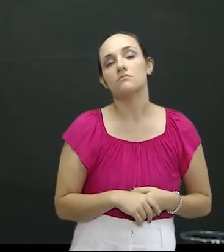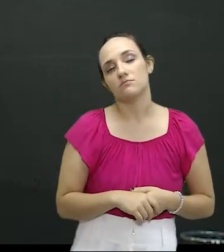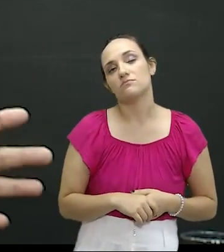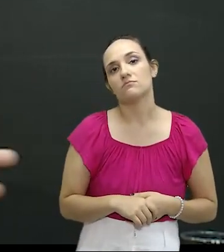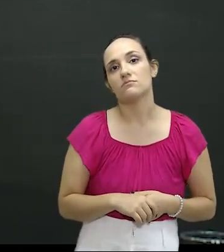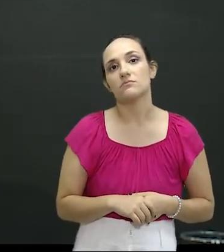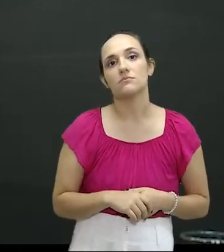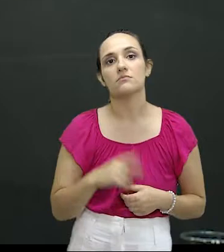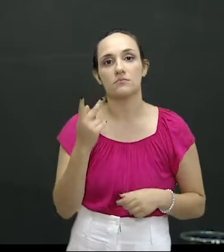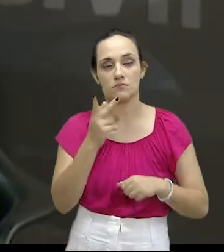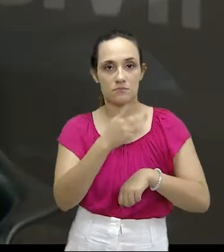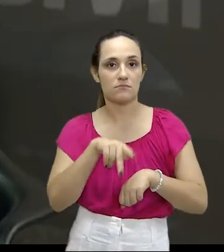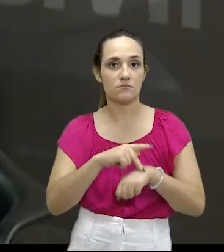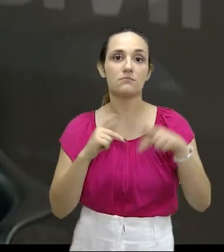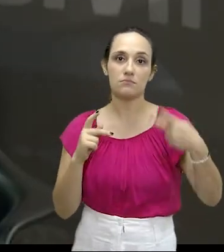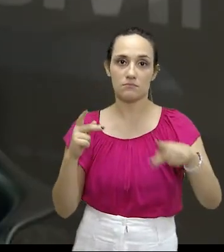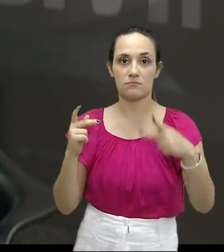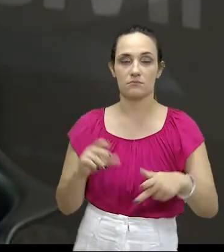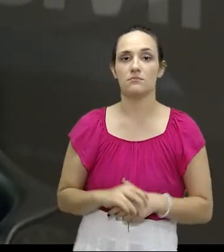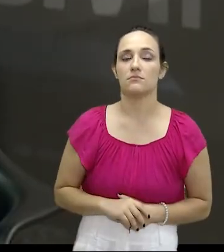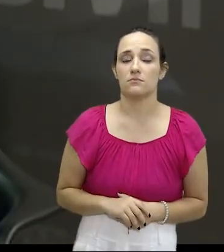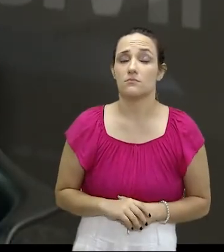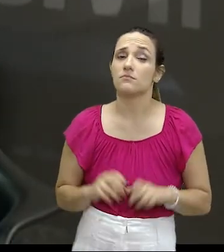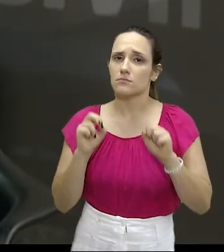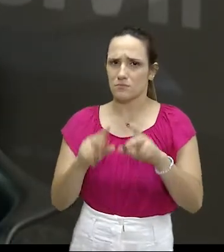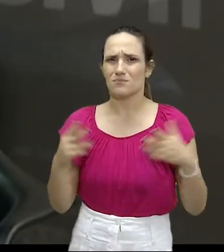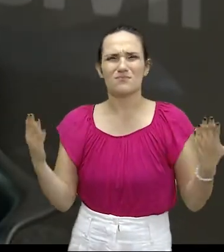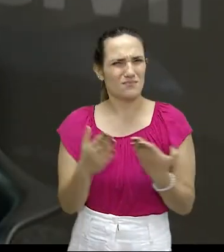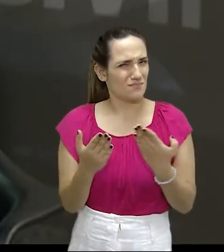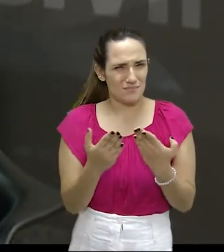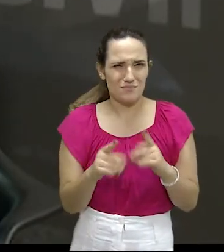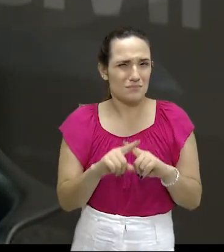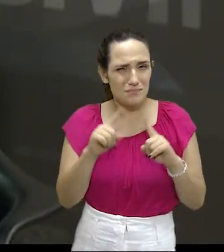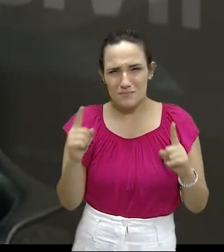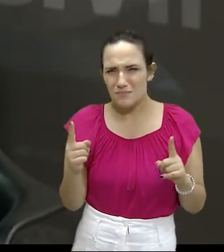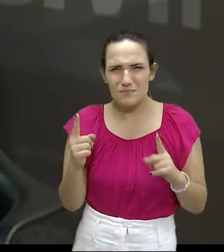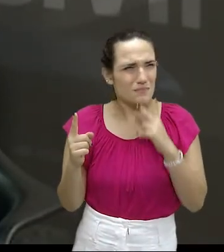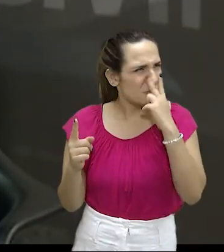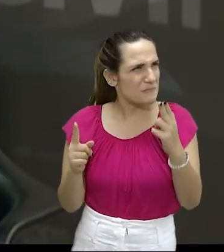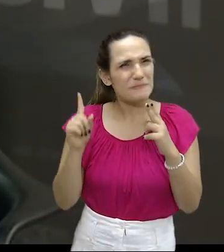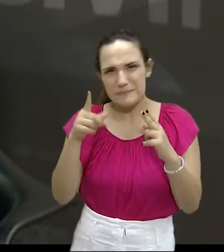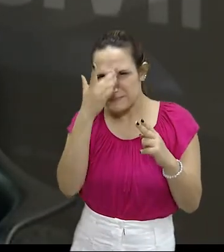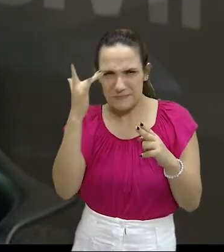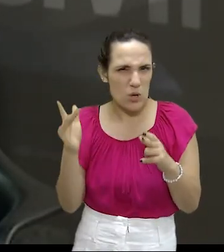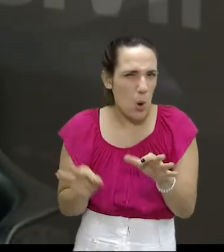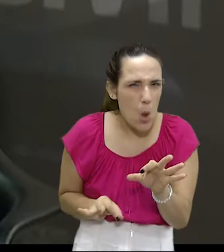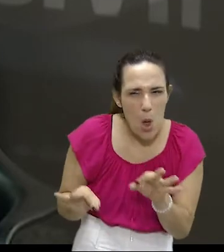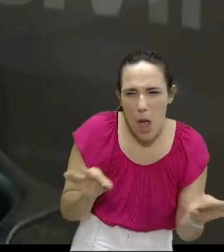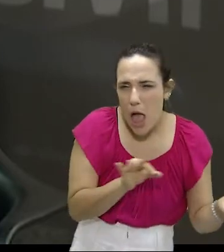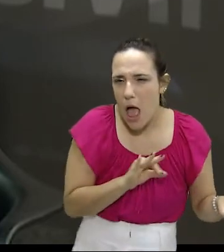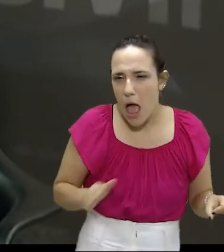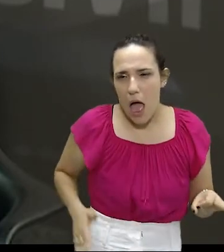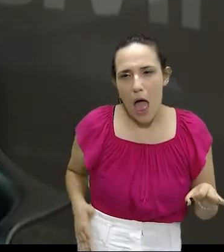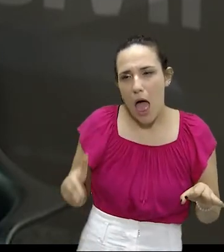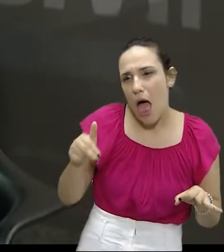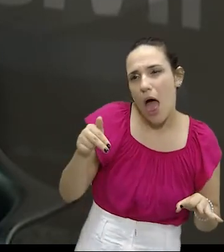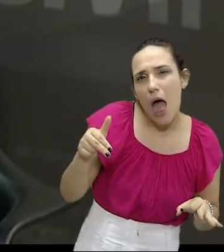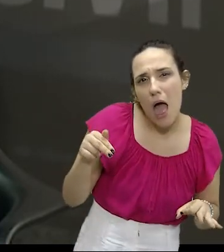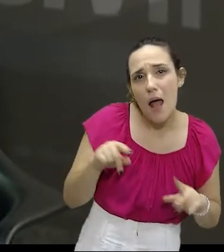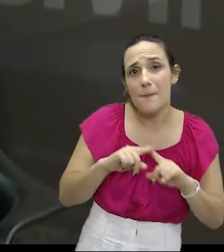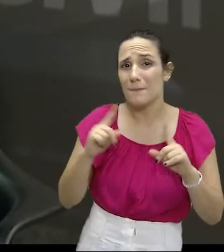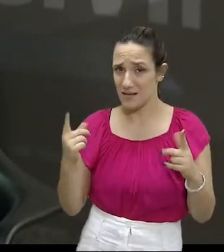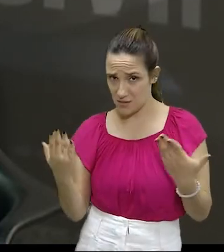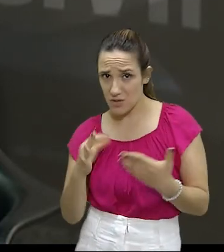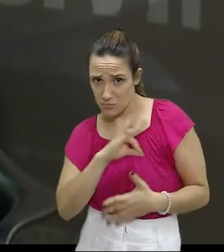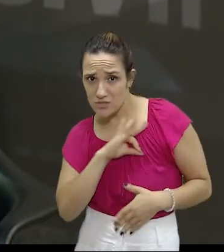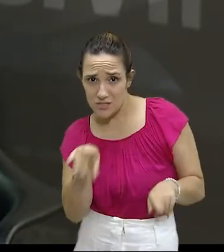encaminhado ali para o Paraguai. E, doutor, os criminosos estão cada vez mais organizados e equipados. As polícias também estão mudando as